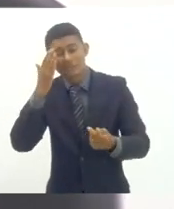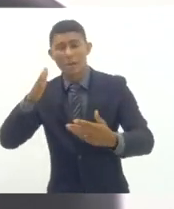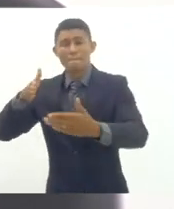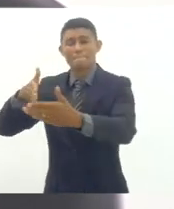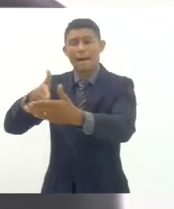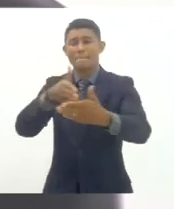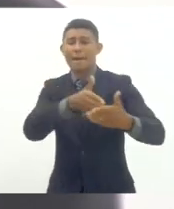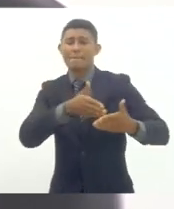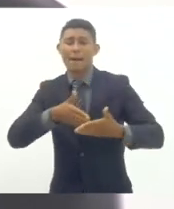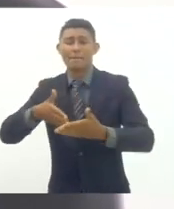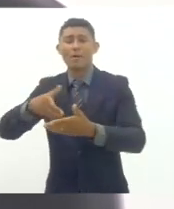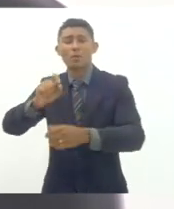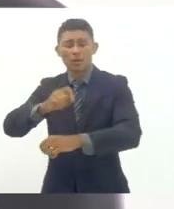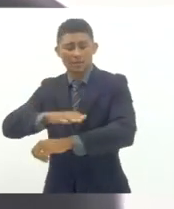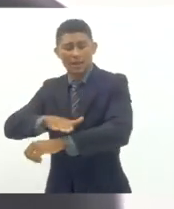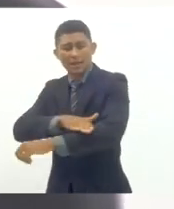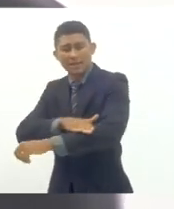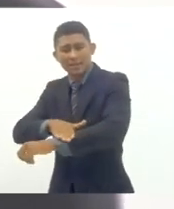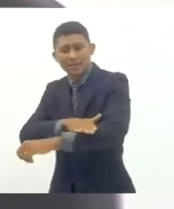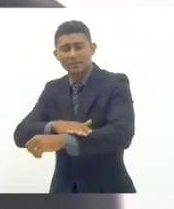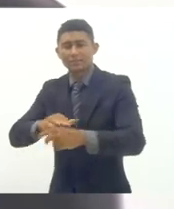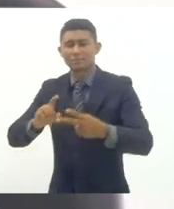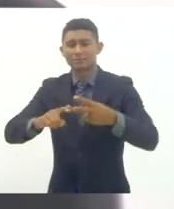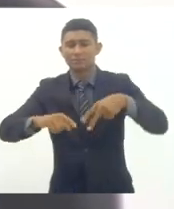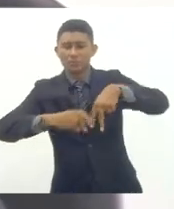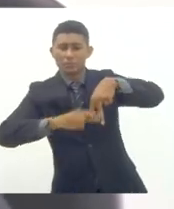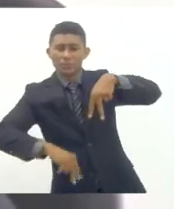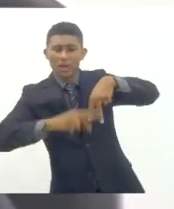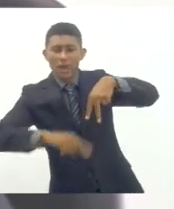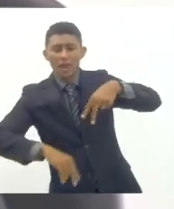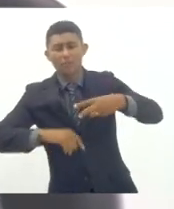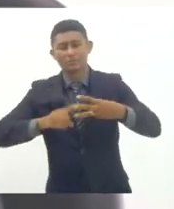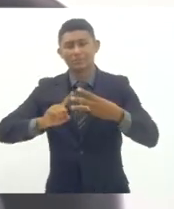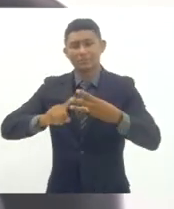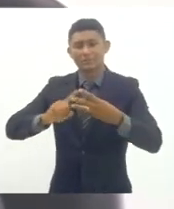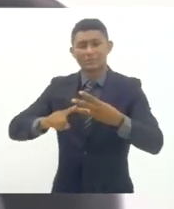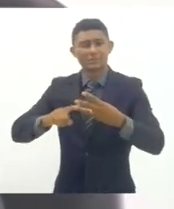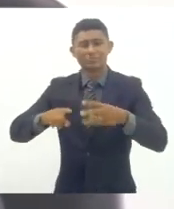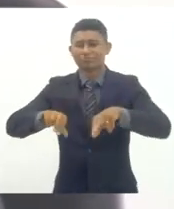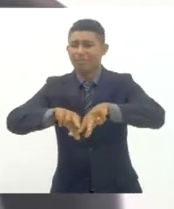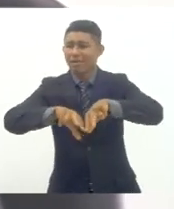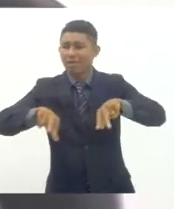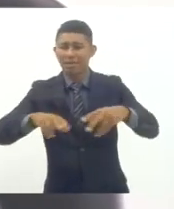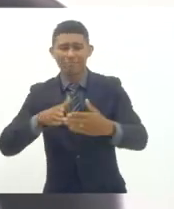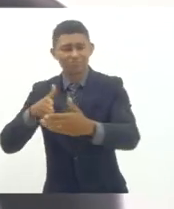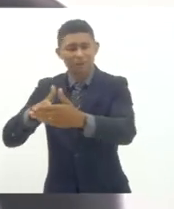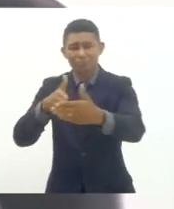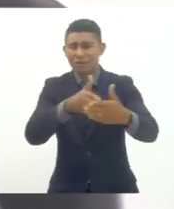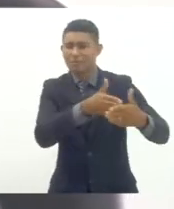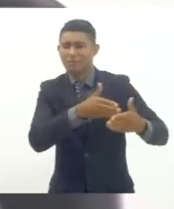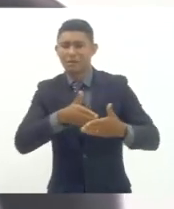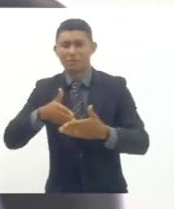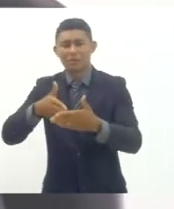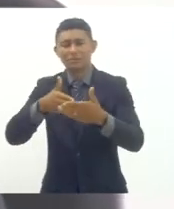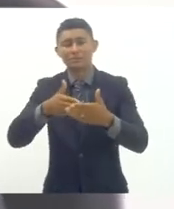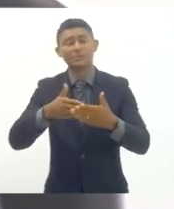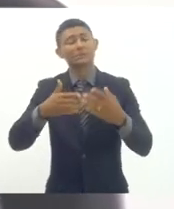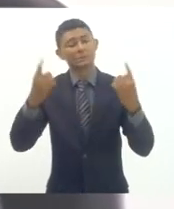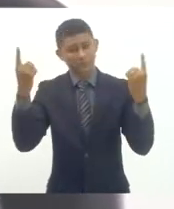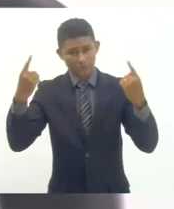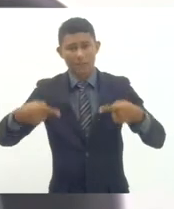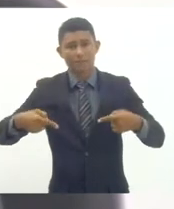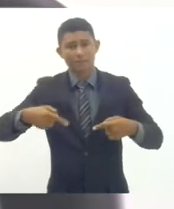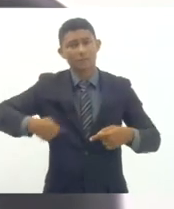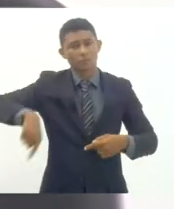de gênero para existir na nossa e por todo o nosso estado é um desafio a pensar a